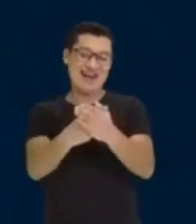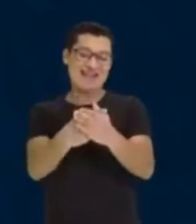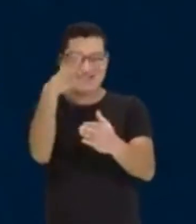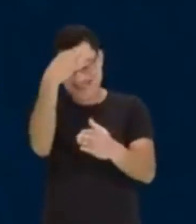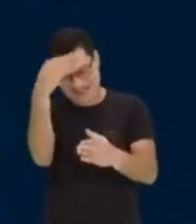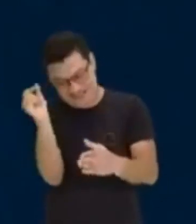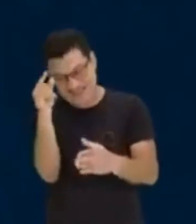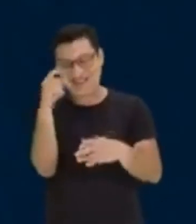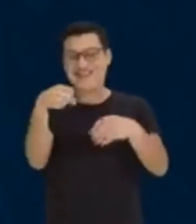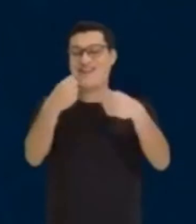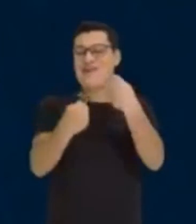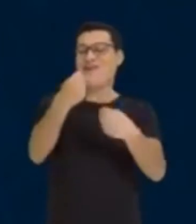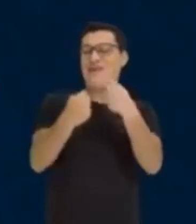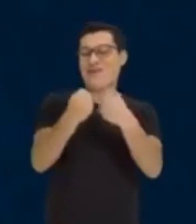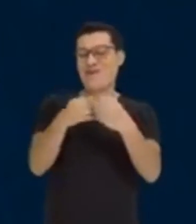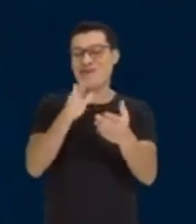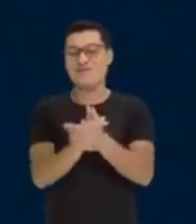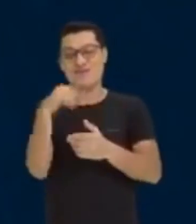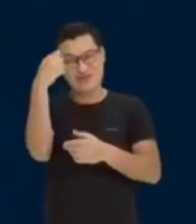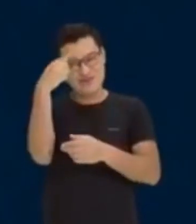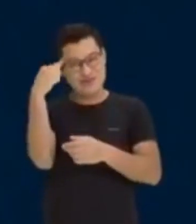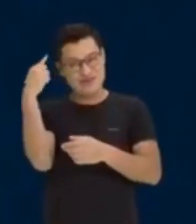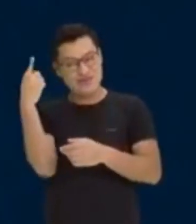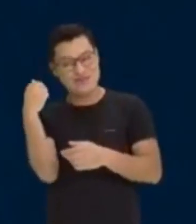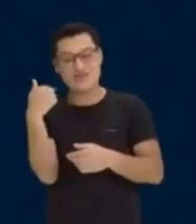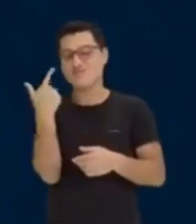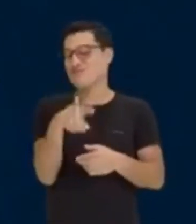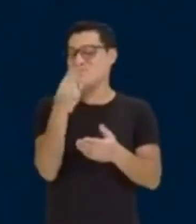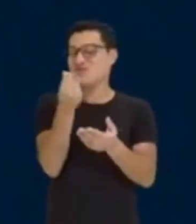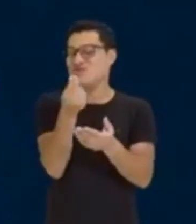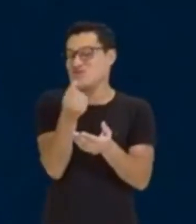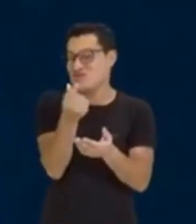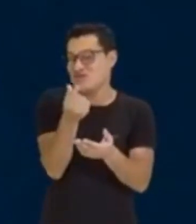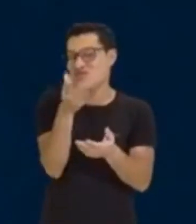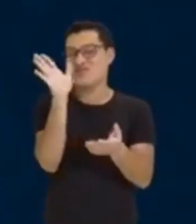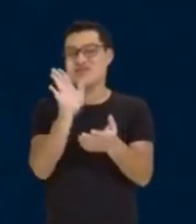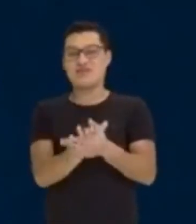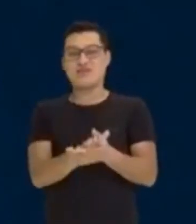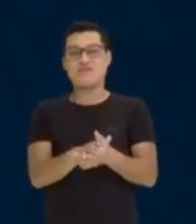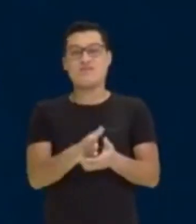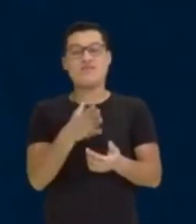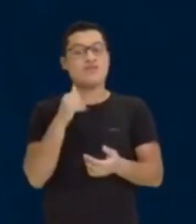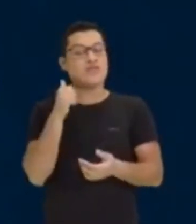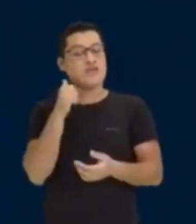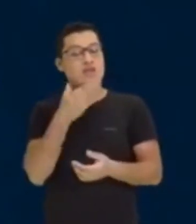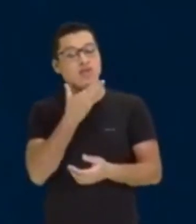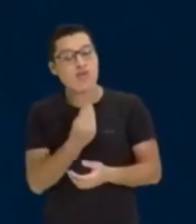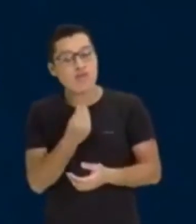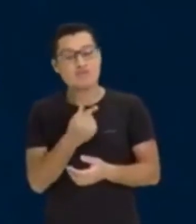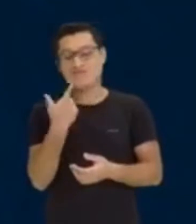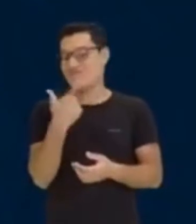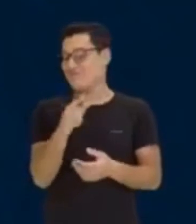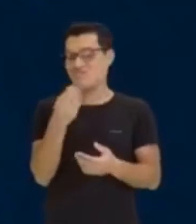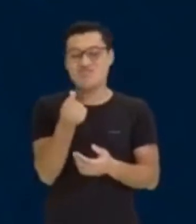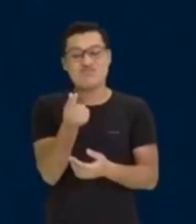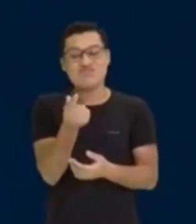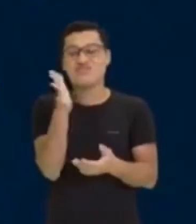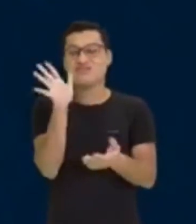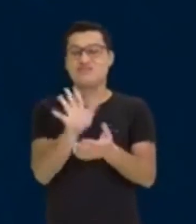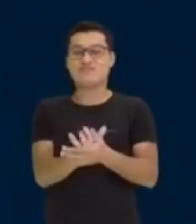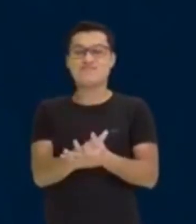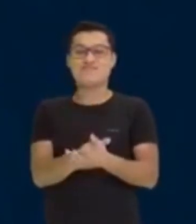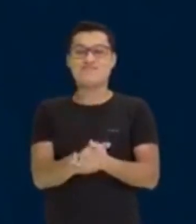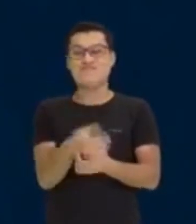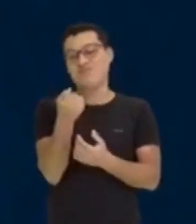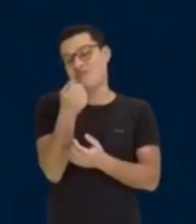história de ônibus, de Uber. Não, o moleque não tinha dinheiro algum. O rapazinho não tinha nenhum dinheiro. Se ele não tinha nenhum dinheiro, você